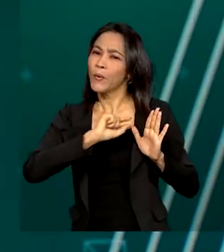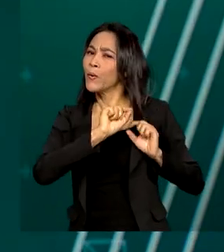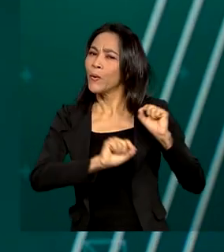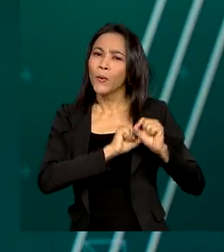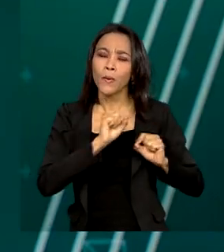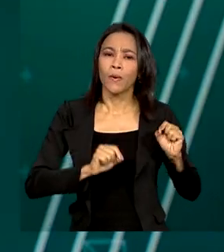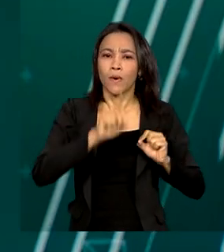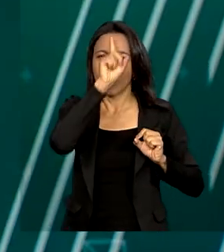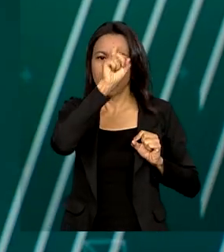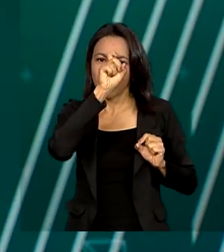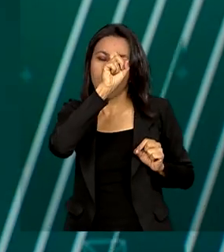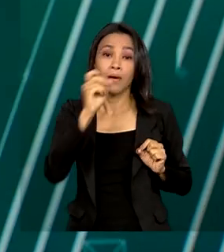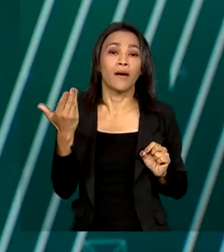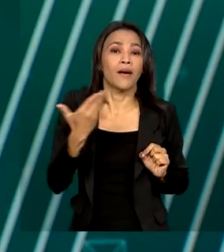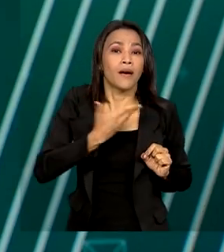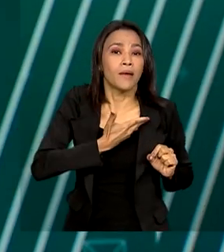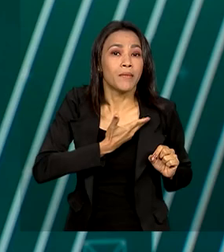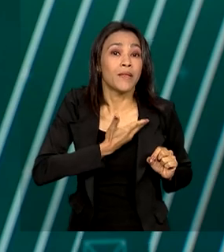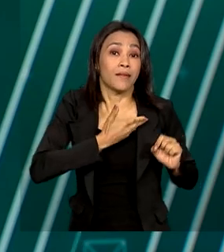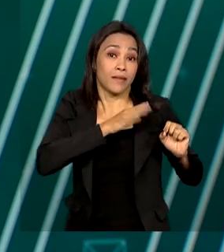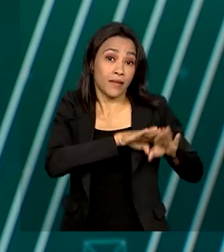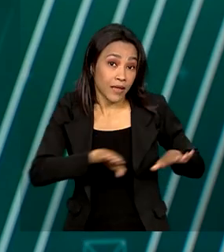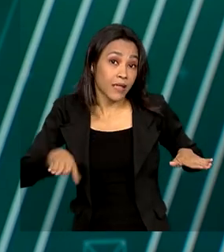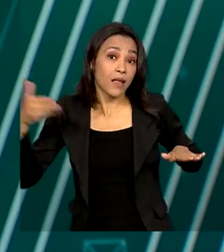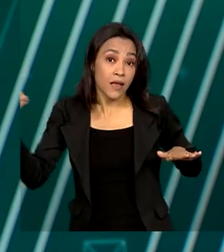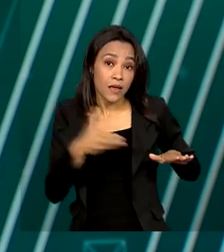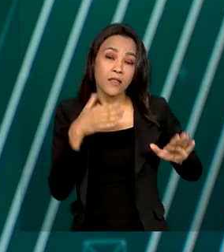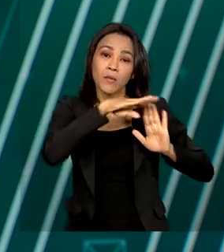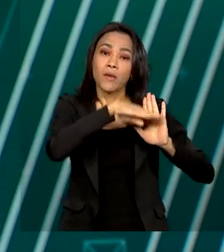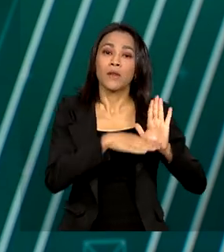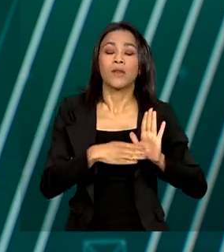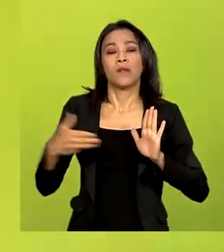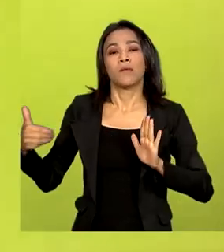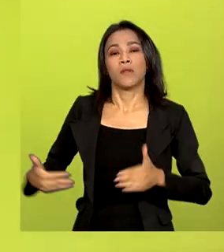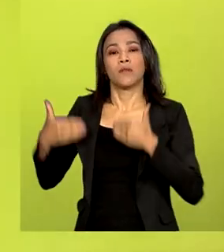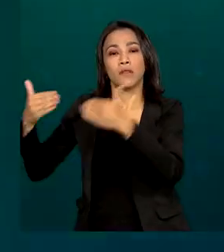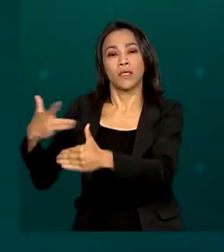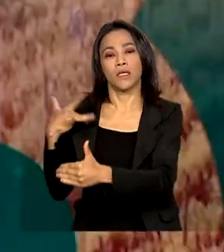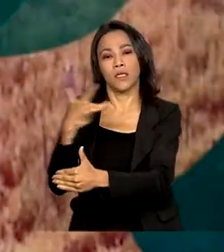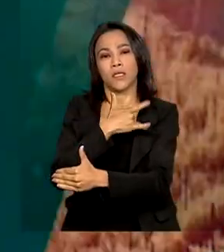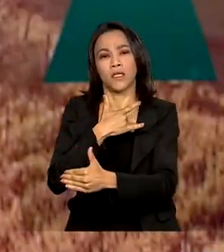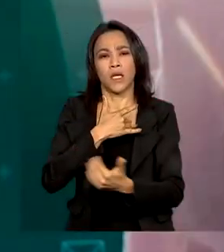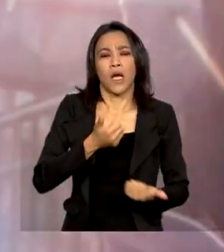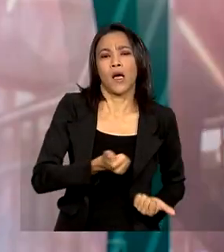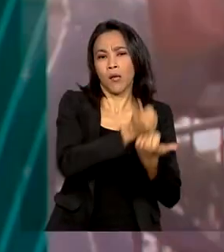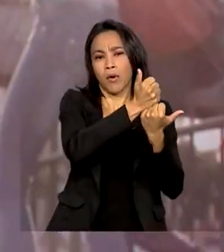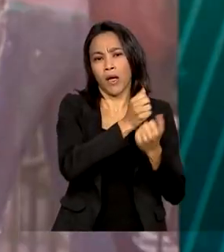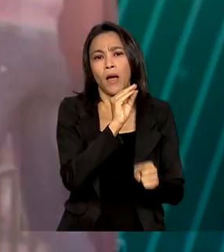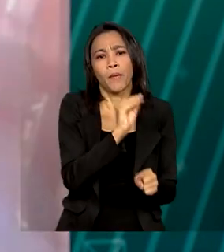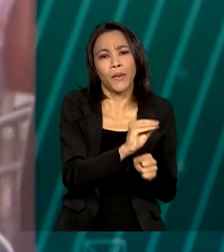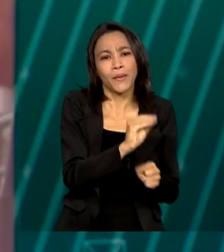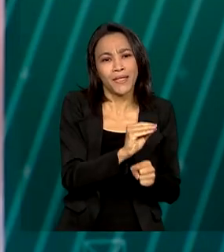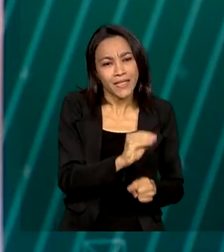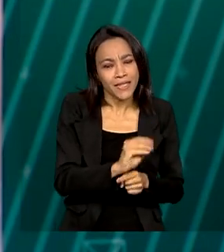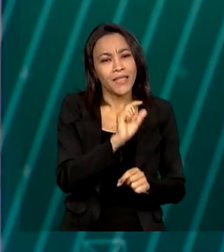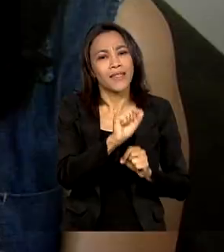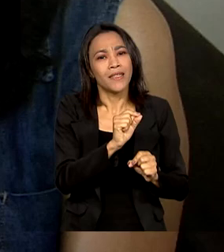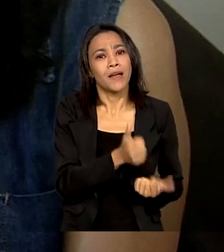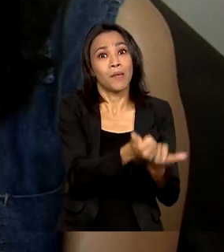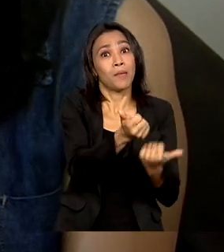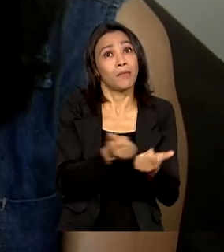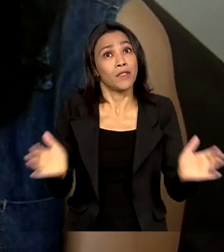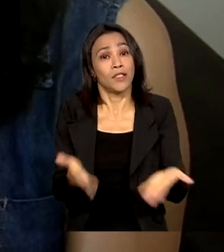A iniciativa é uma ação do Ministério da Saúde para promover, proteger e apoiar a amamentação nas maternidades.